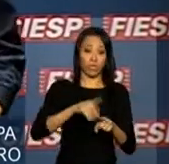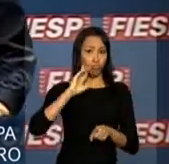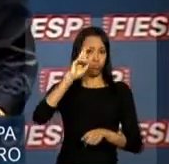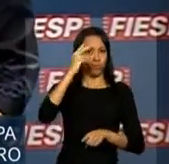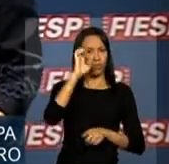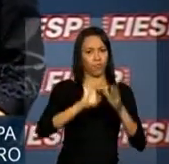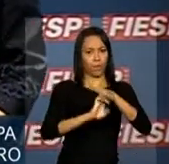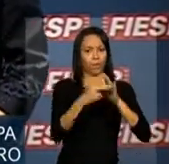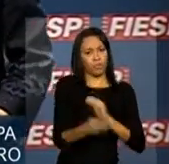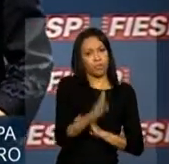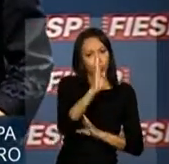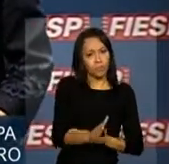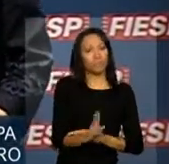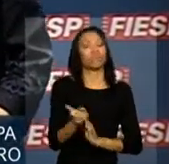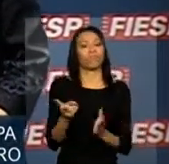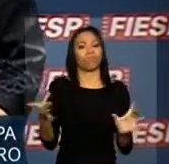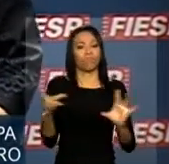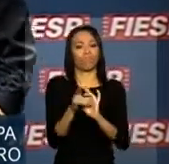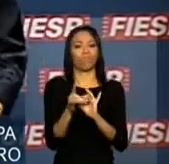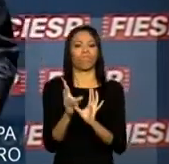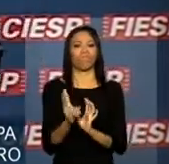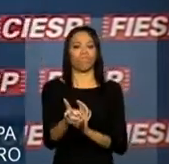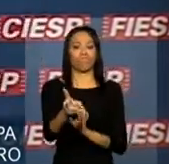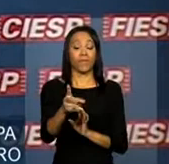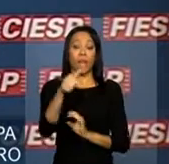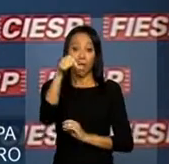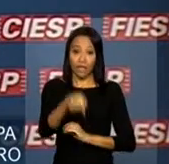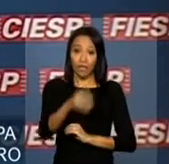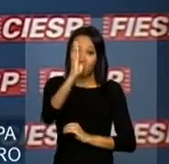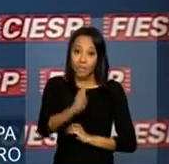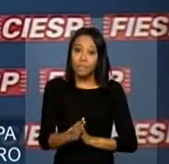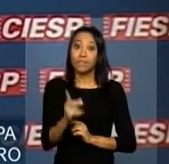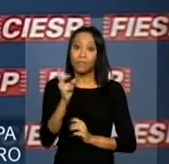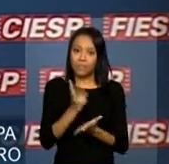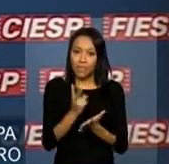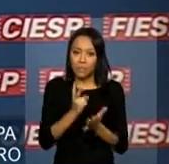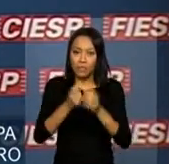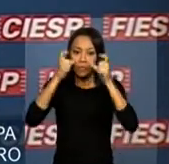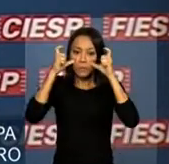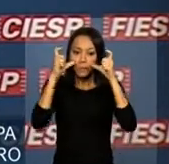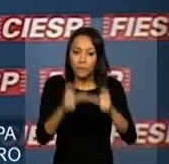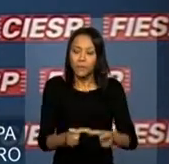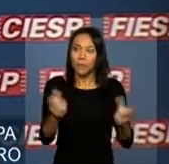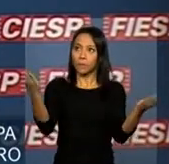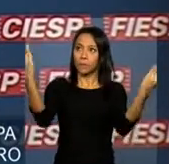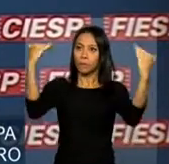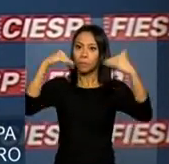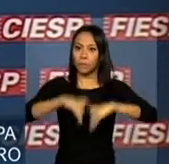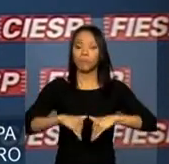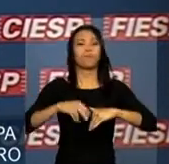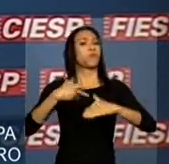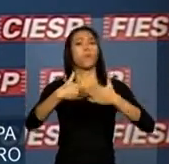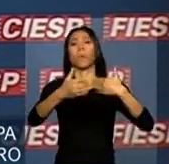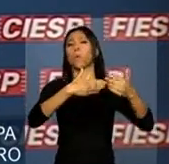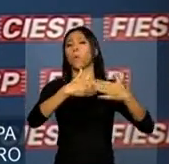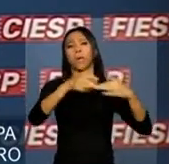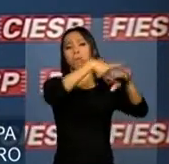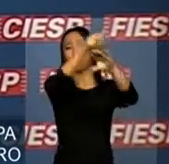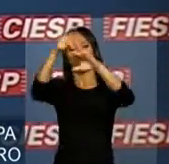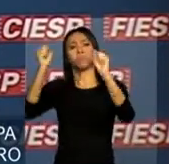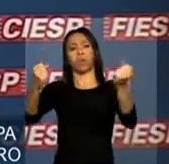Brasil é e continuará sendo uma opção segura e atraente para investidores de quaisquer países.